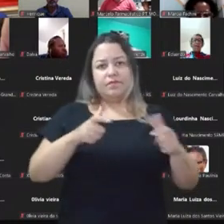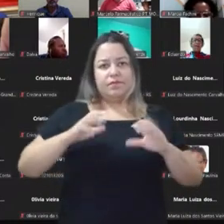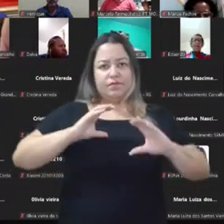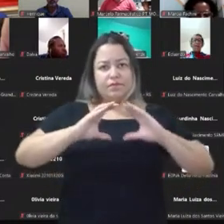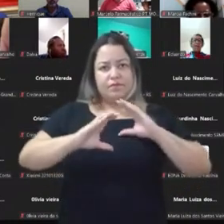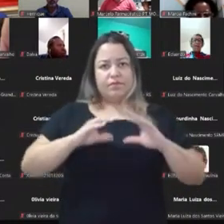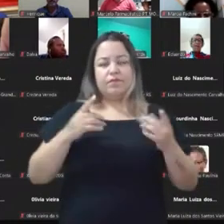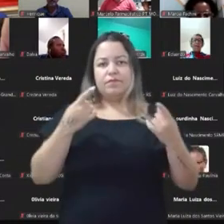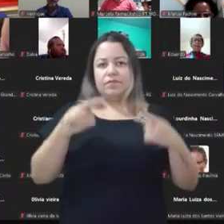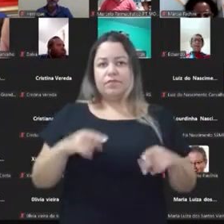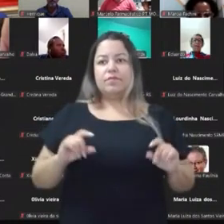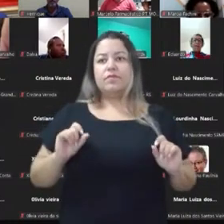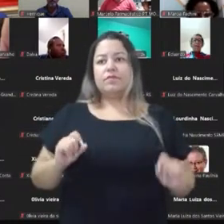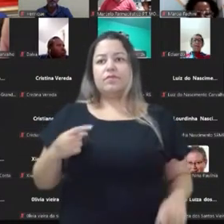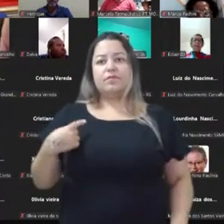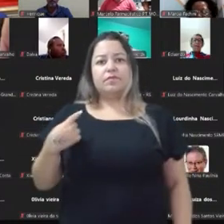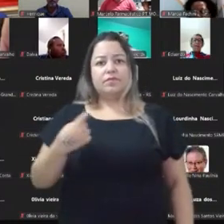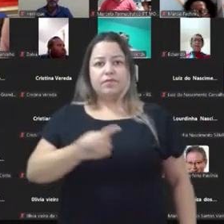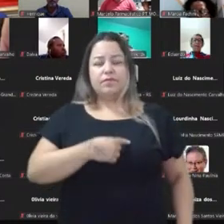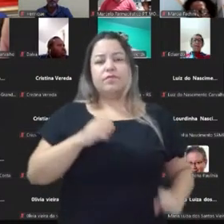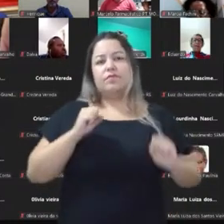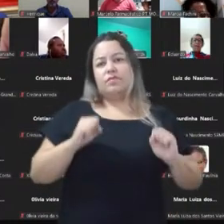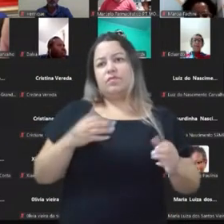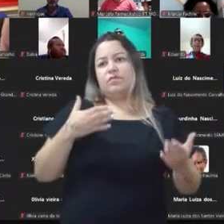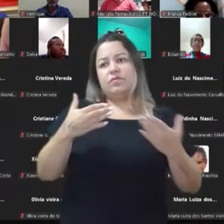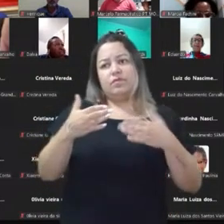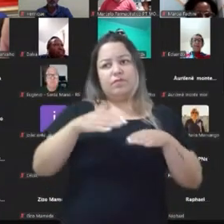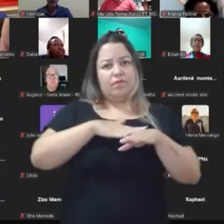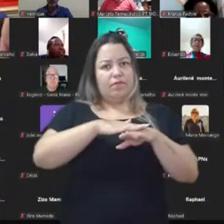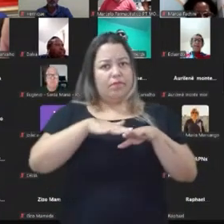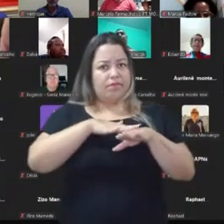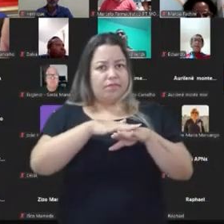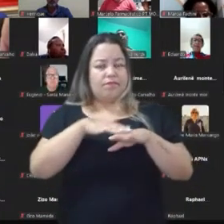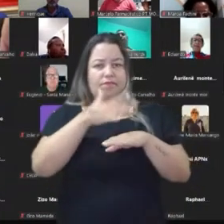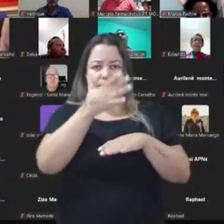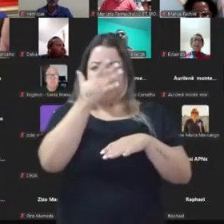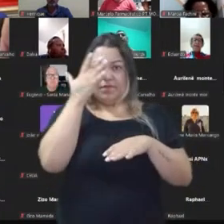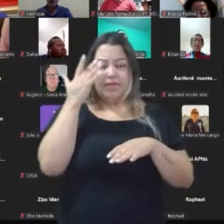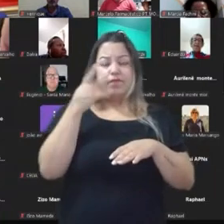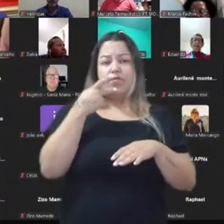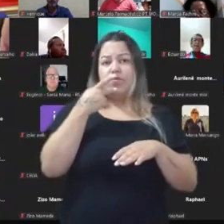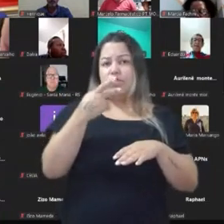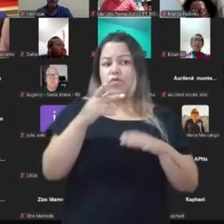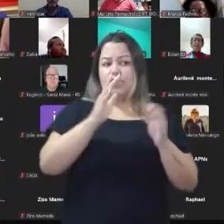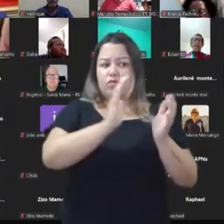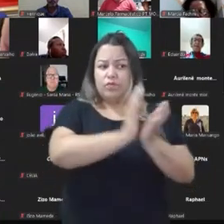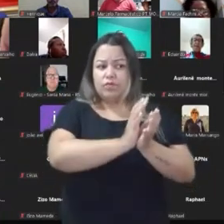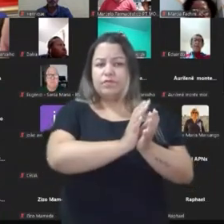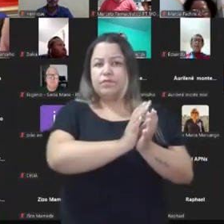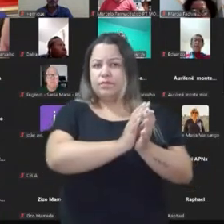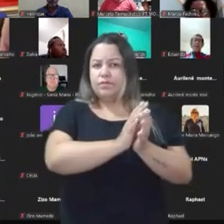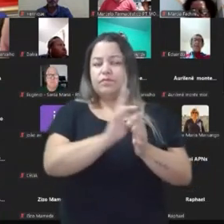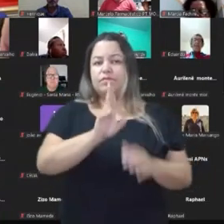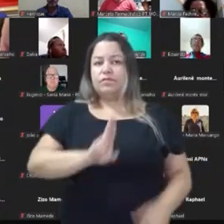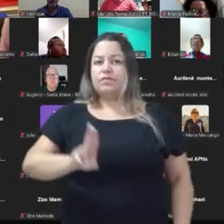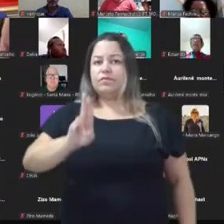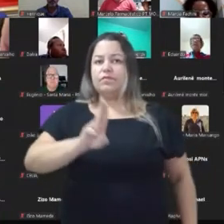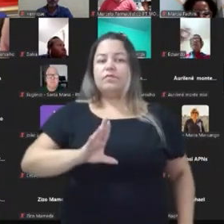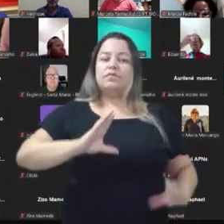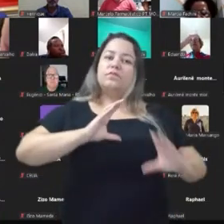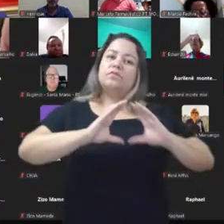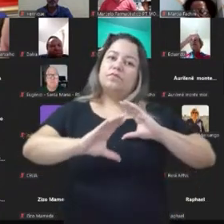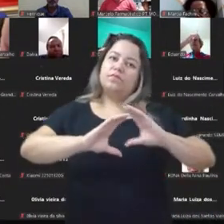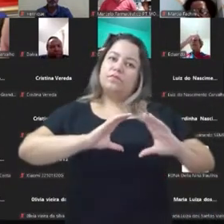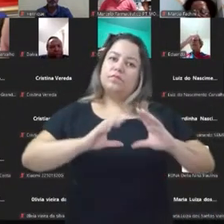política, a gente pode estar naquelas que dialogam mais com quem a gente quer falar, com o nosso público-alvo, mas vamos utilizar a comunicação para